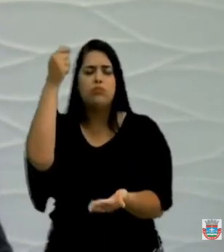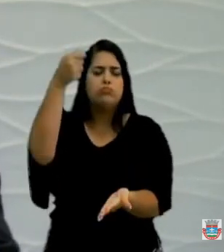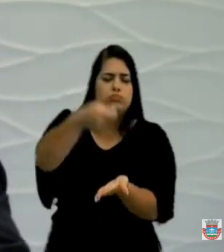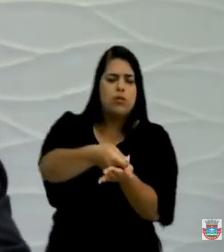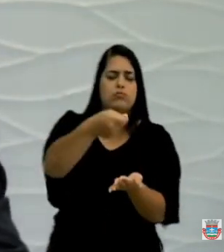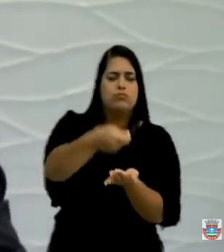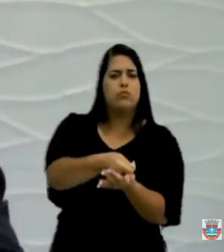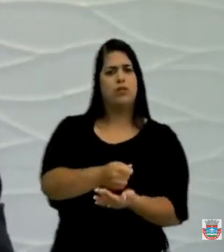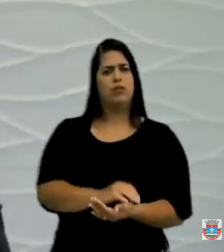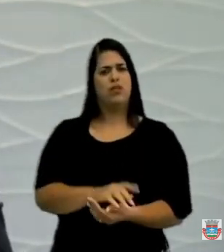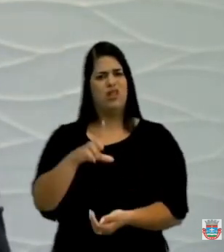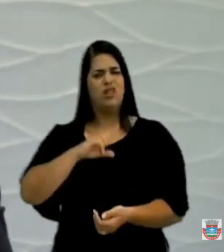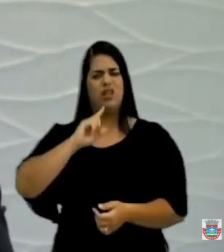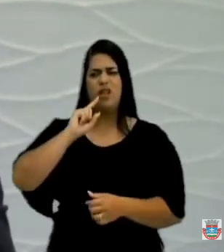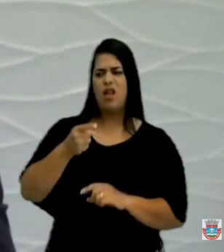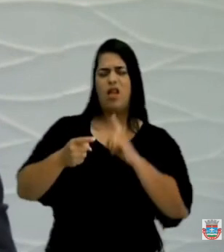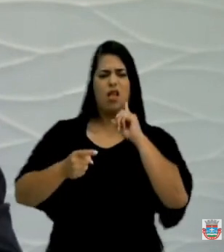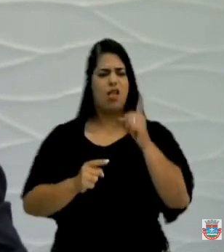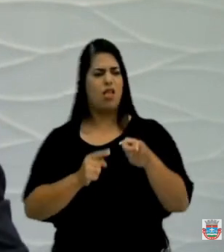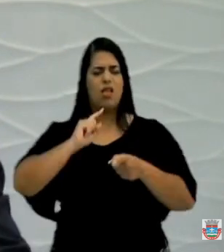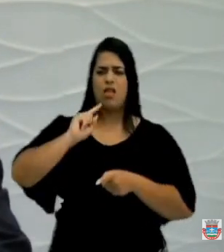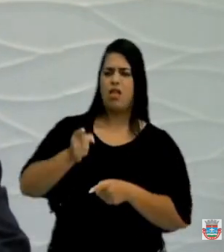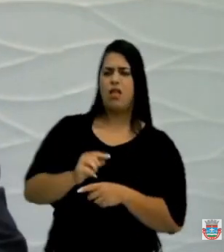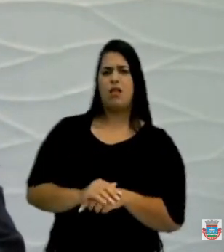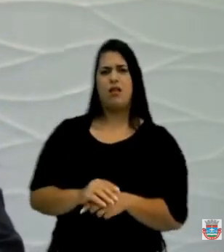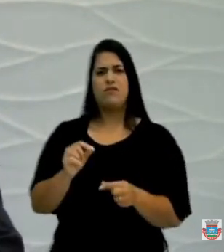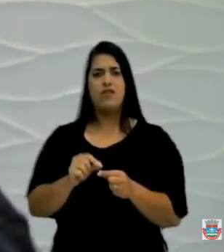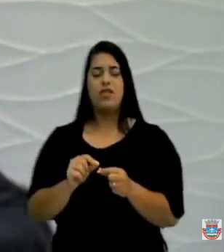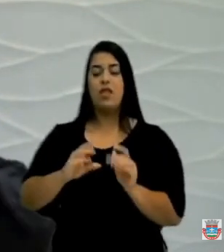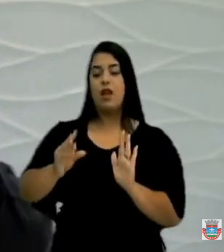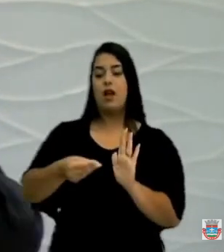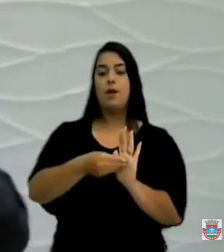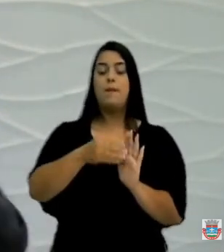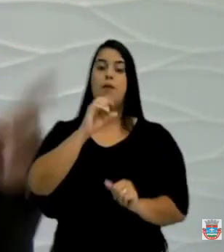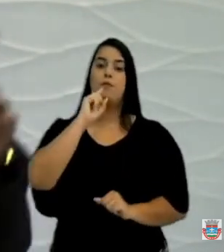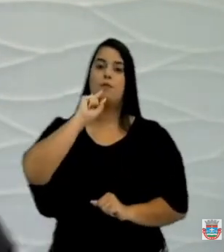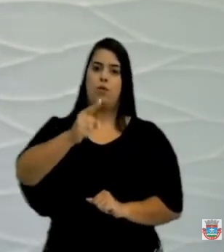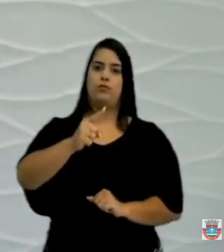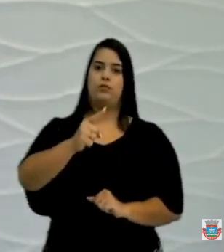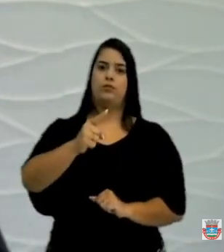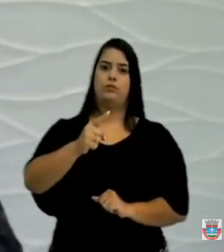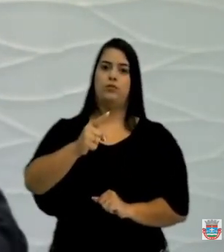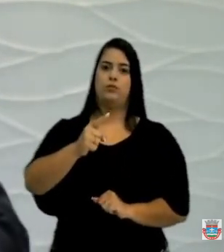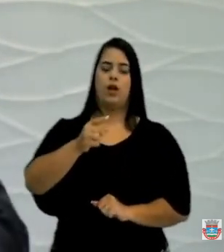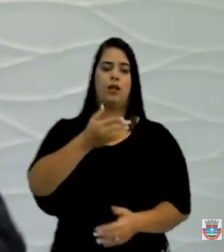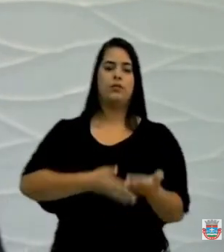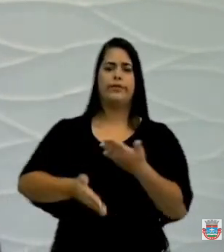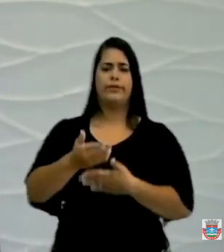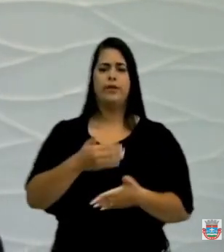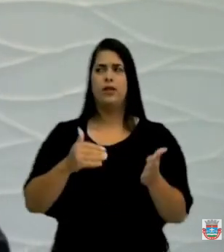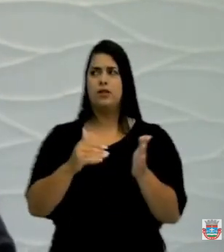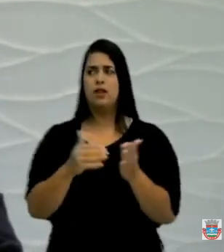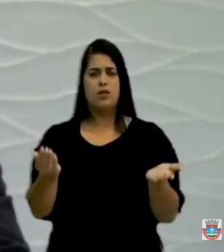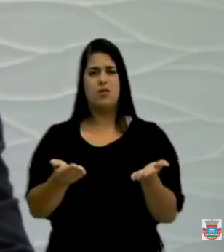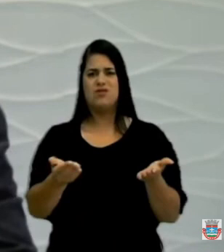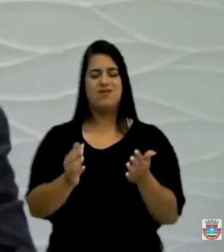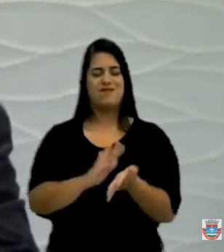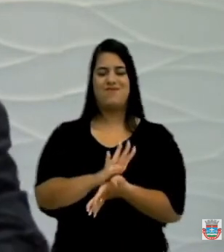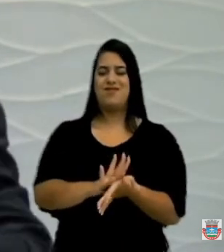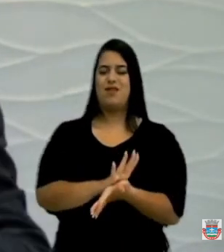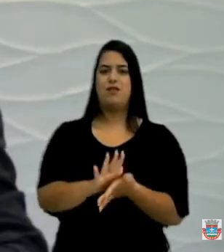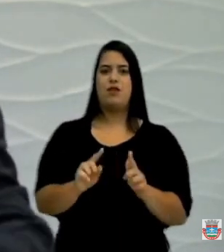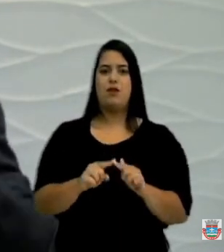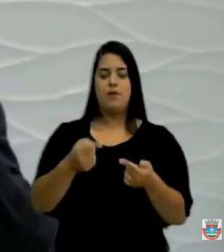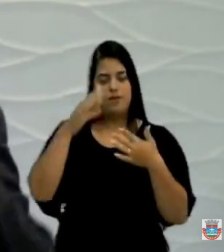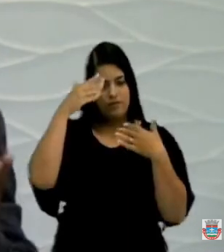prefeito está tendo as indicações da gente? Se indicasse as emendas impositivas estavam todas atendidas e até hoje não foi atendida nenhuma, mas